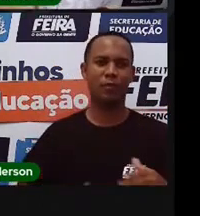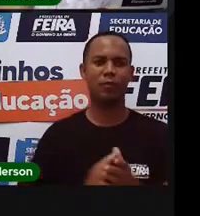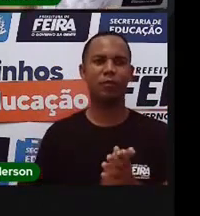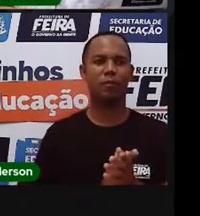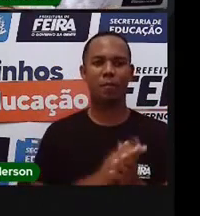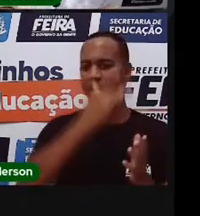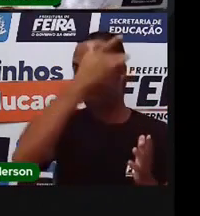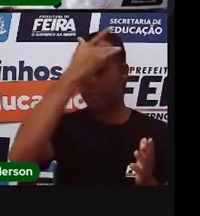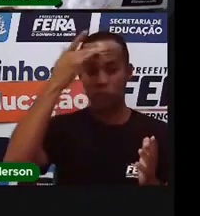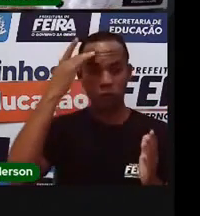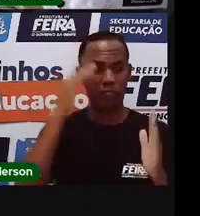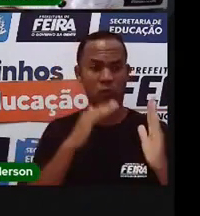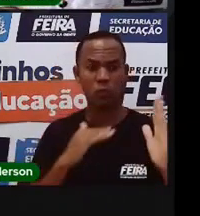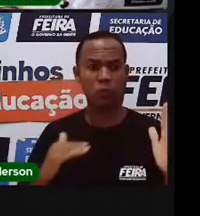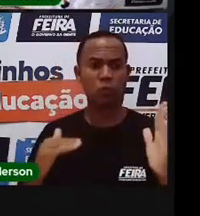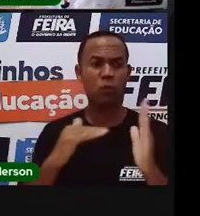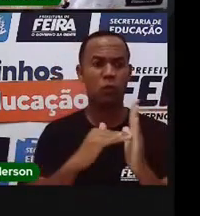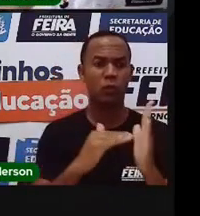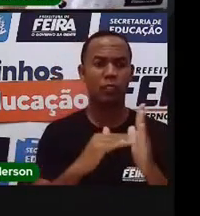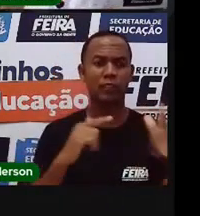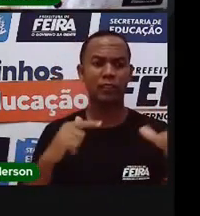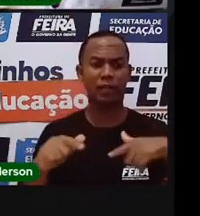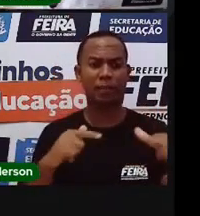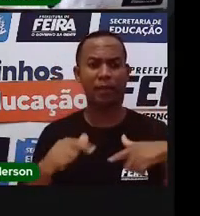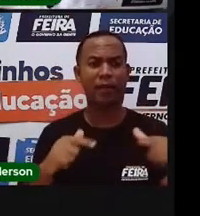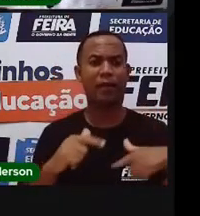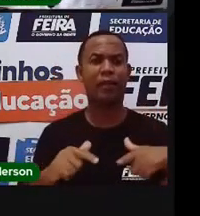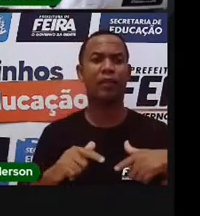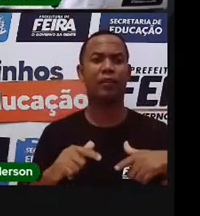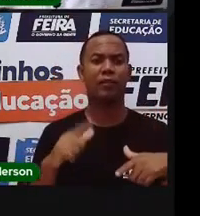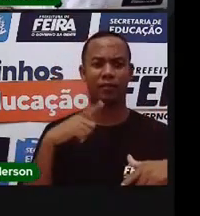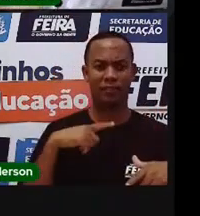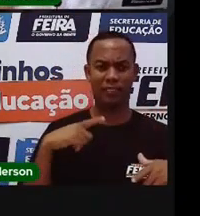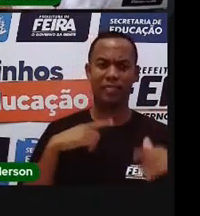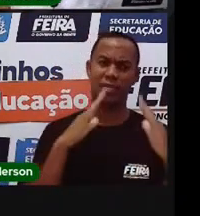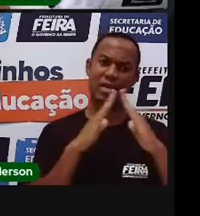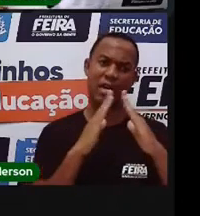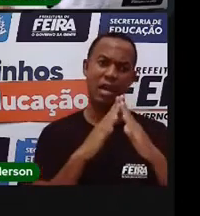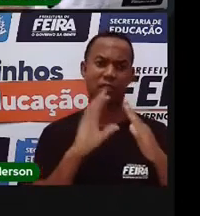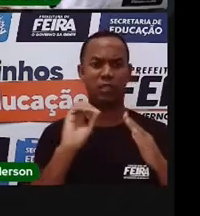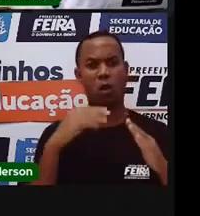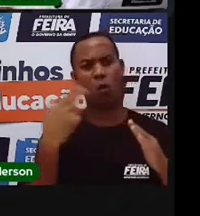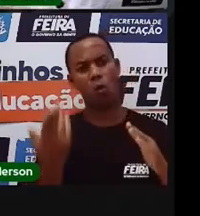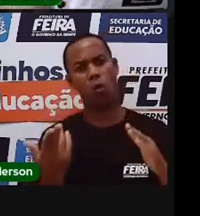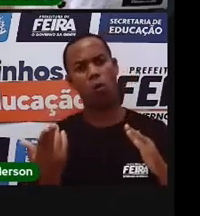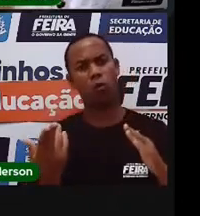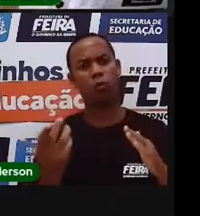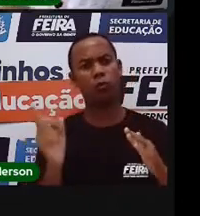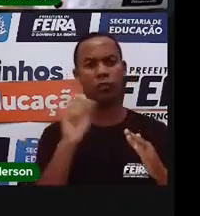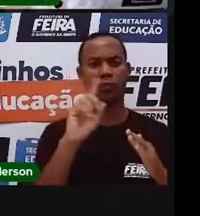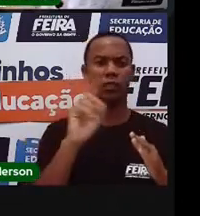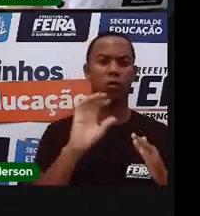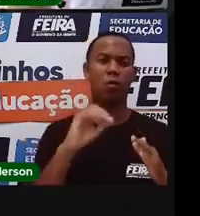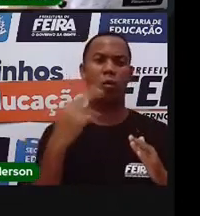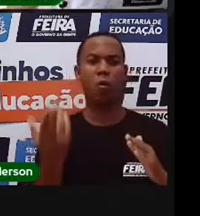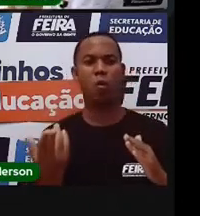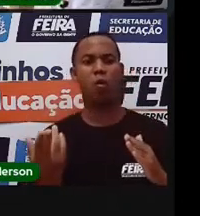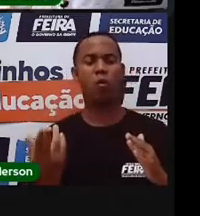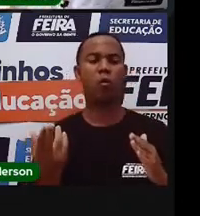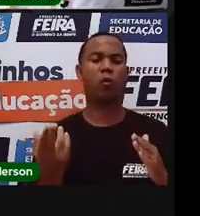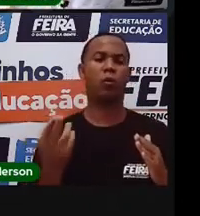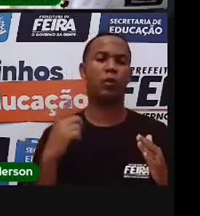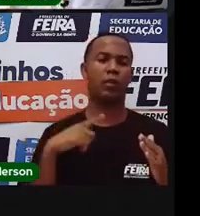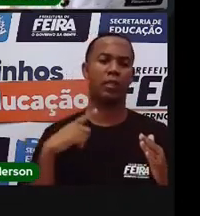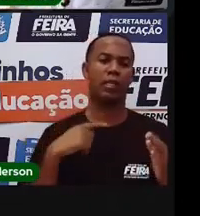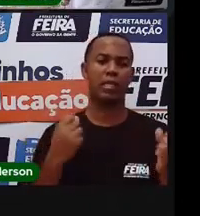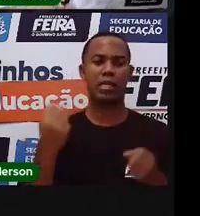todas as pessoas que trabalham, elas possuem ou não uma casa própria, que possuem um carro e outro bens, elas pagam